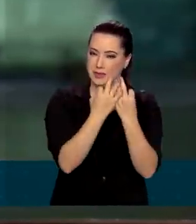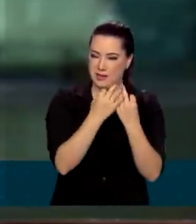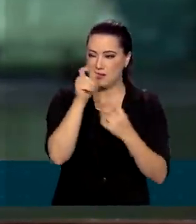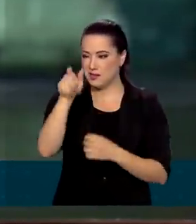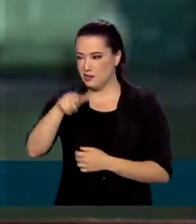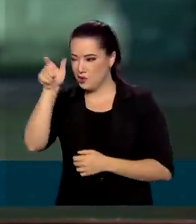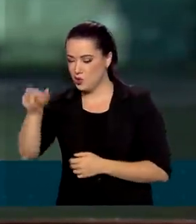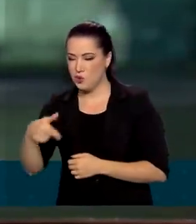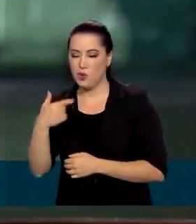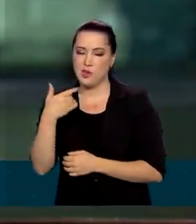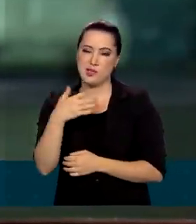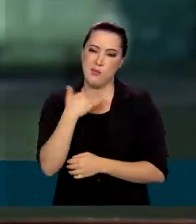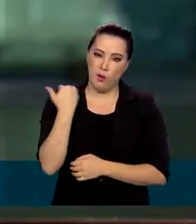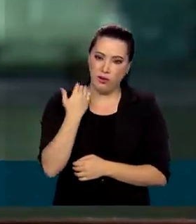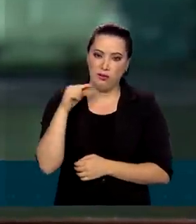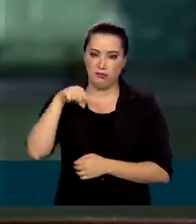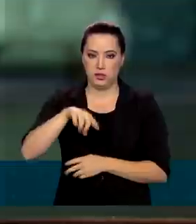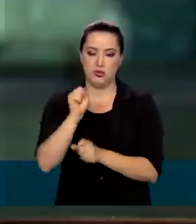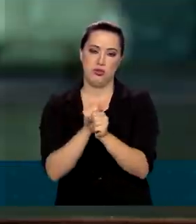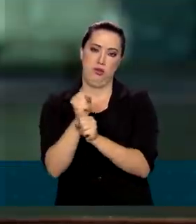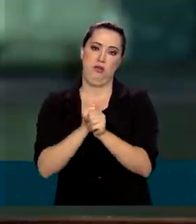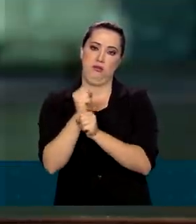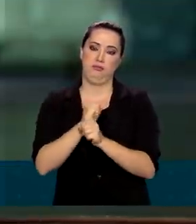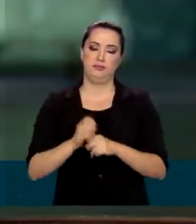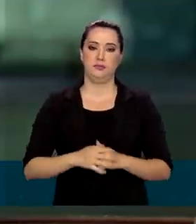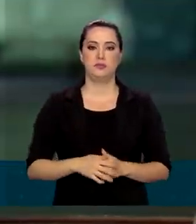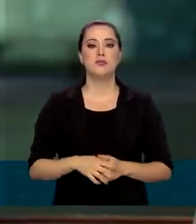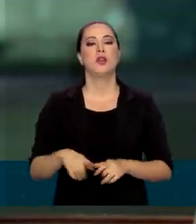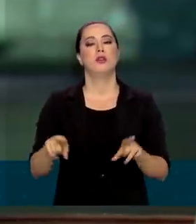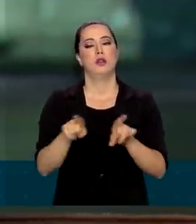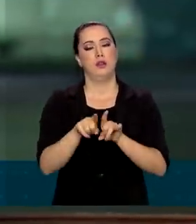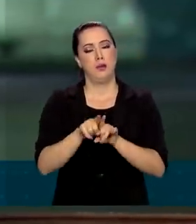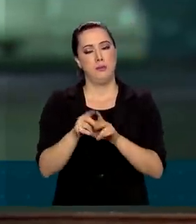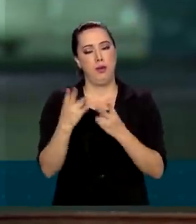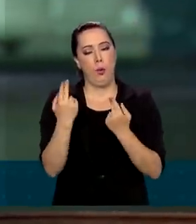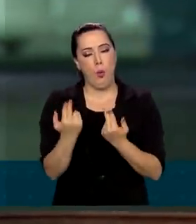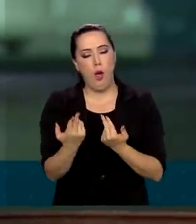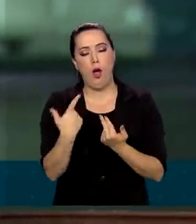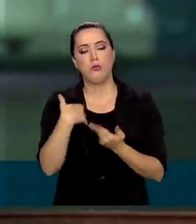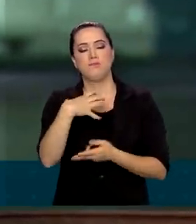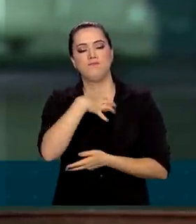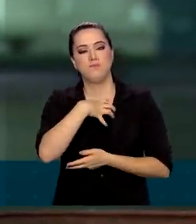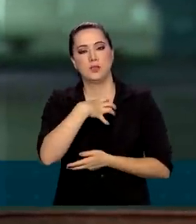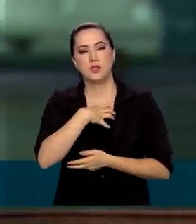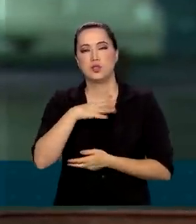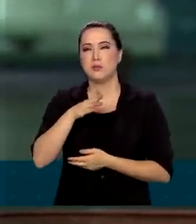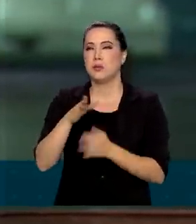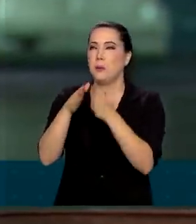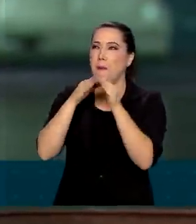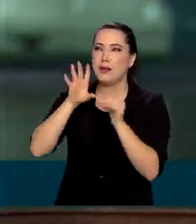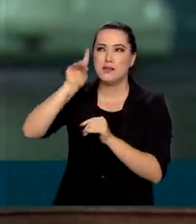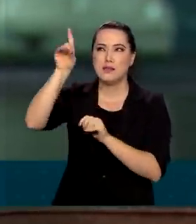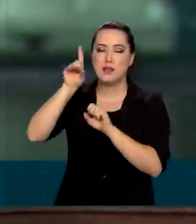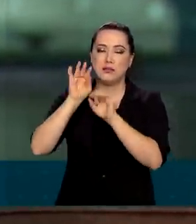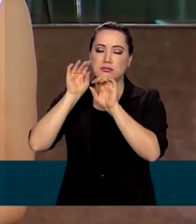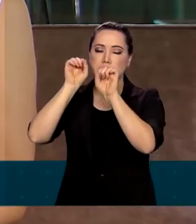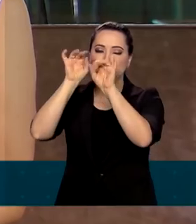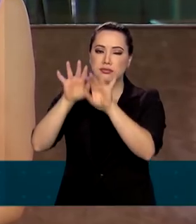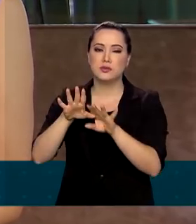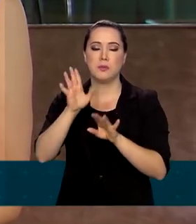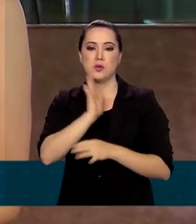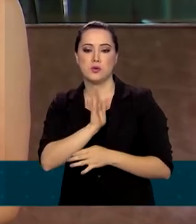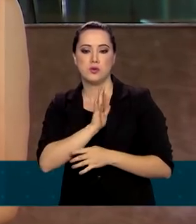entes queridos neste ano. E esterno meus sentimentos, pedindo a Deus que conforte os corações de todos.